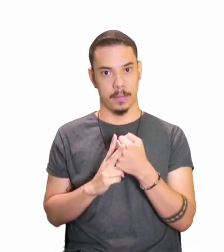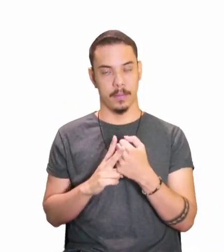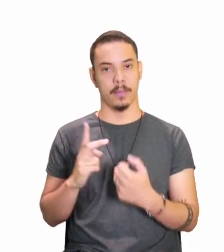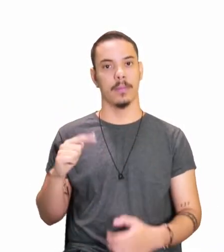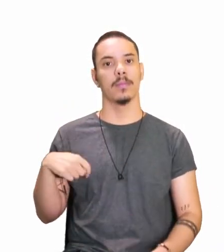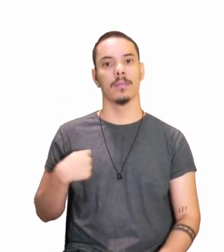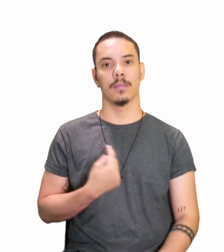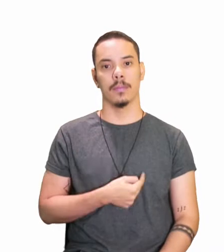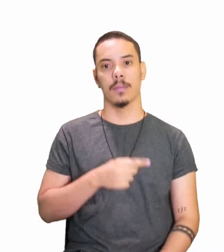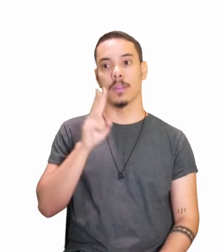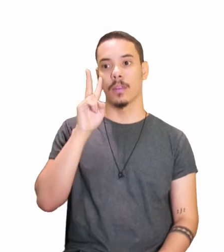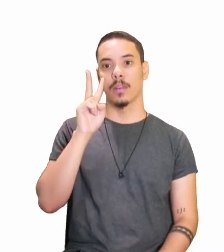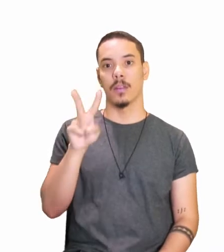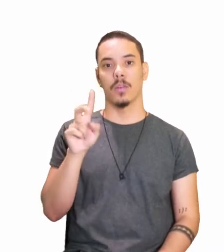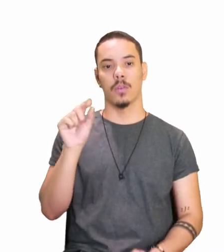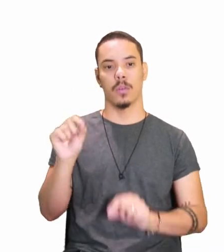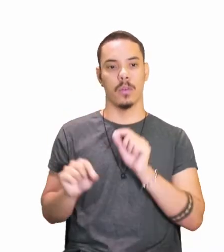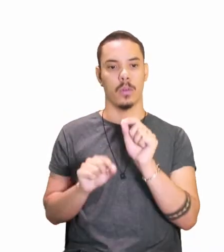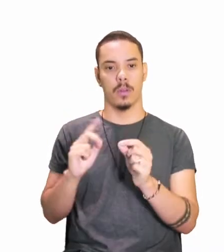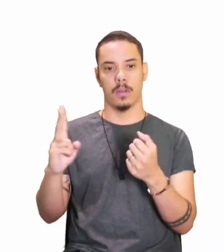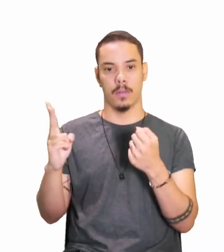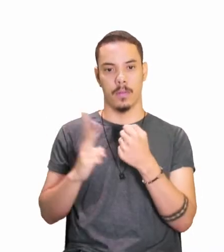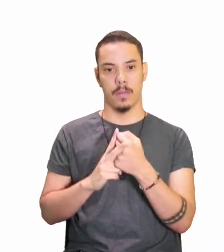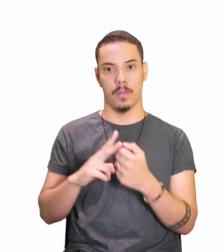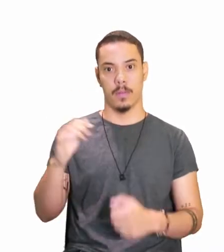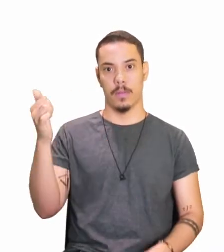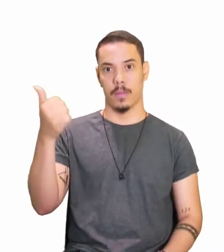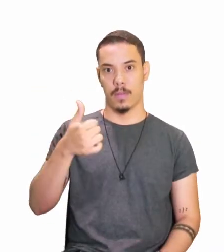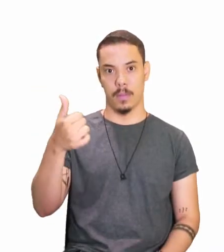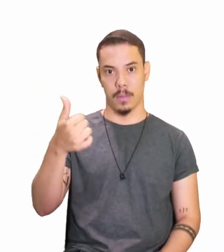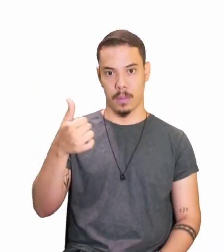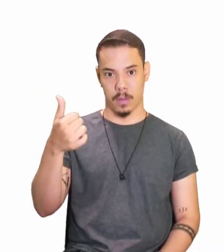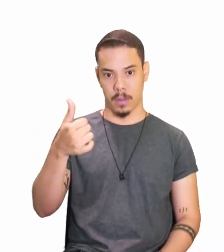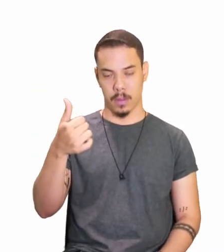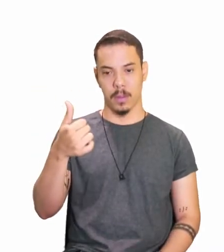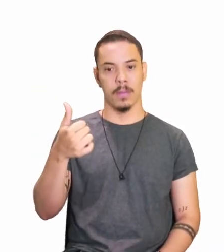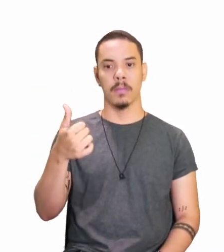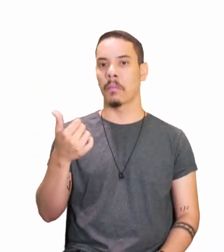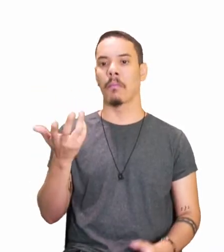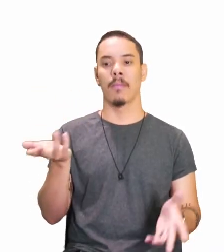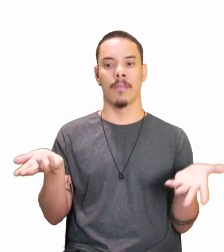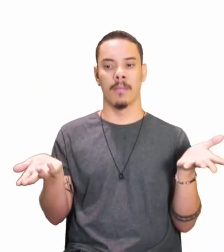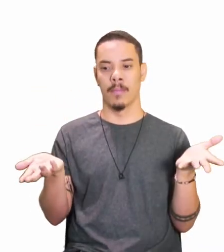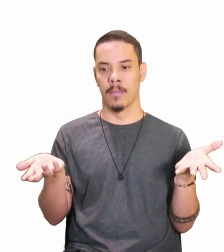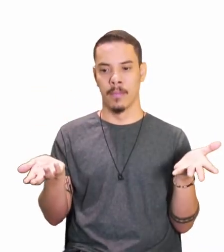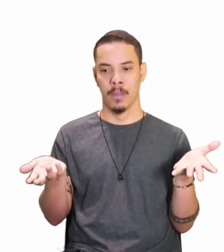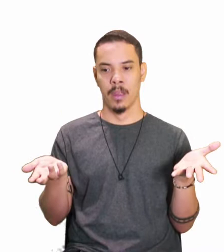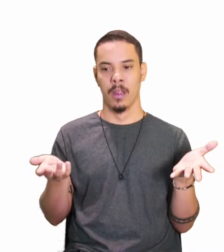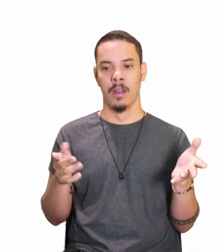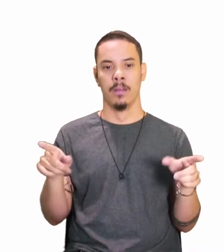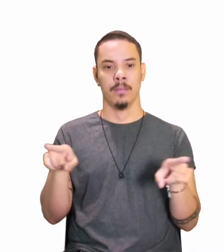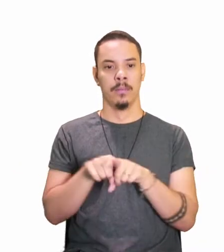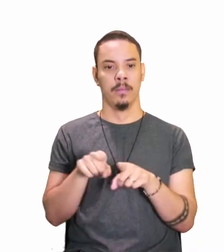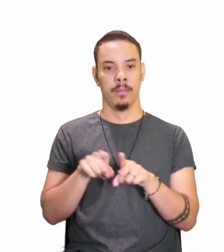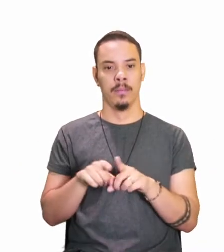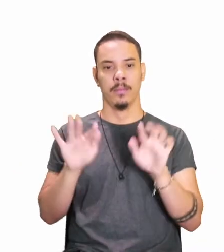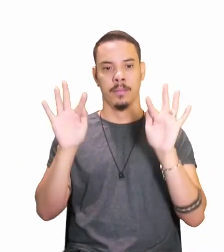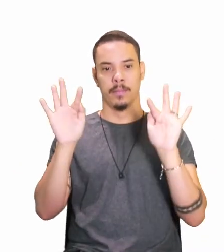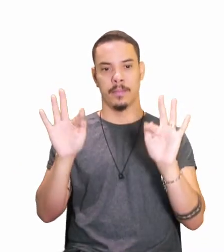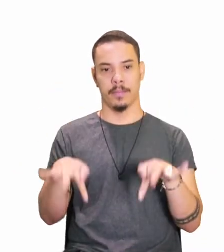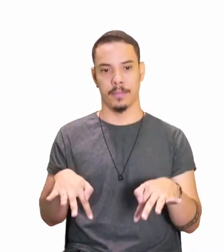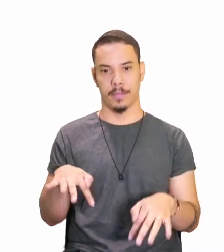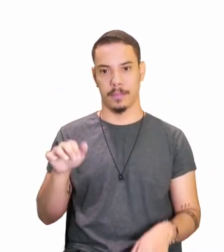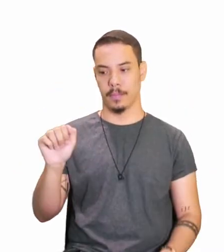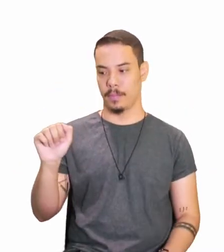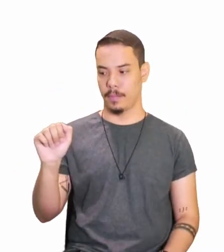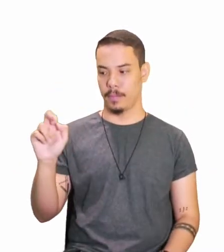o que? Verbo da primeira conjugação, quando que é da primeira conjugação? Quando a terminação é em?